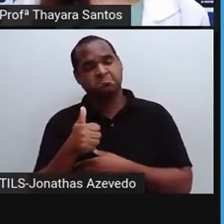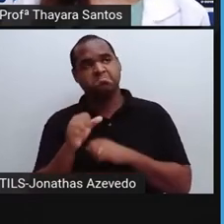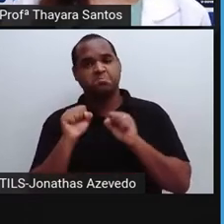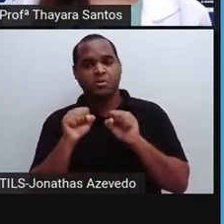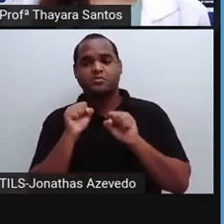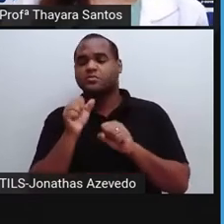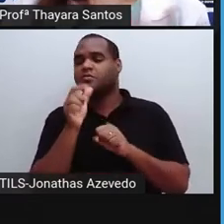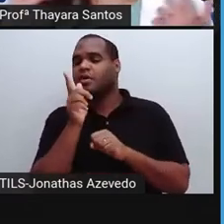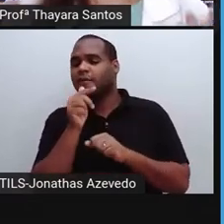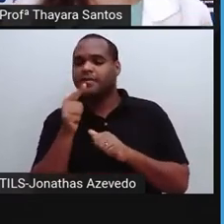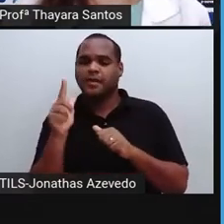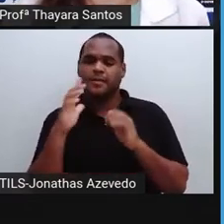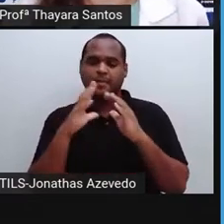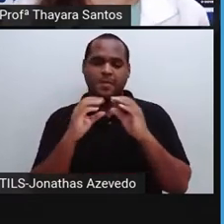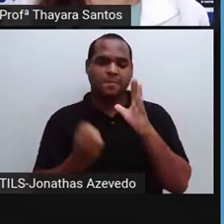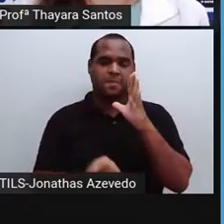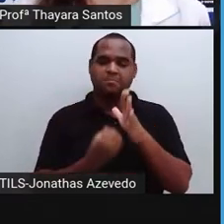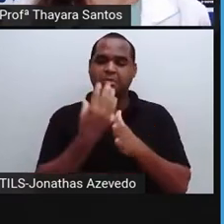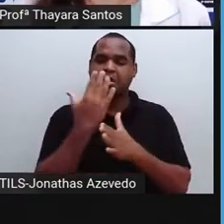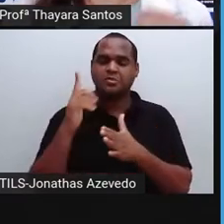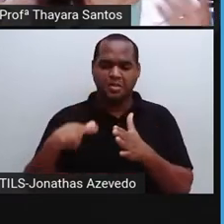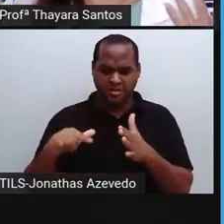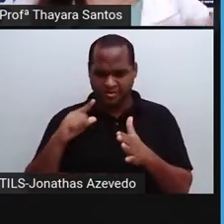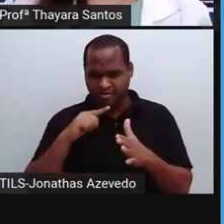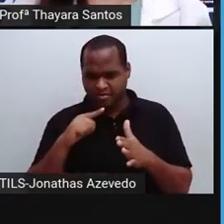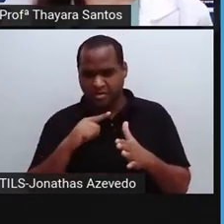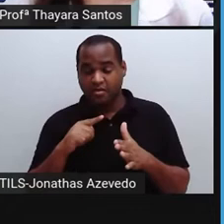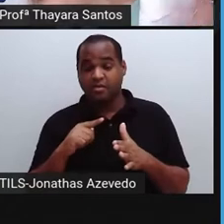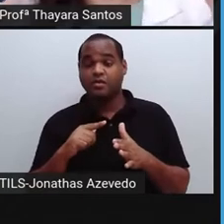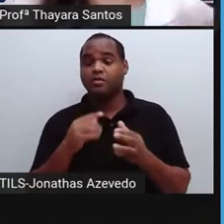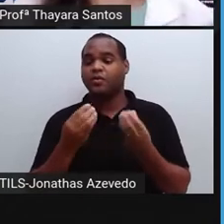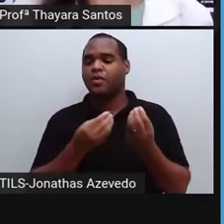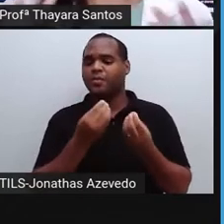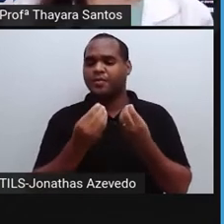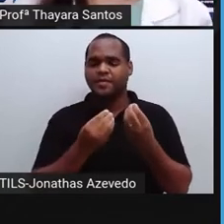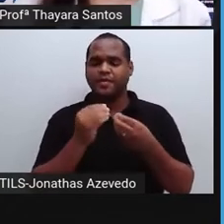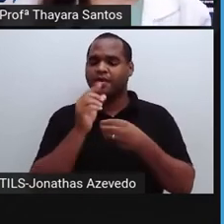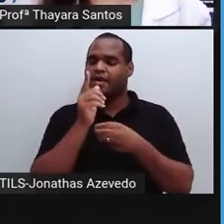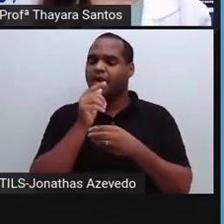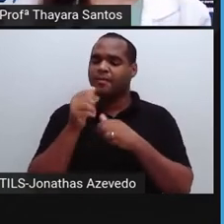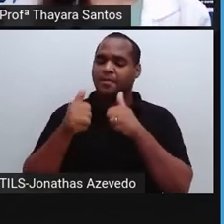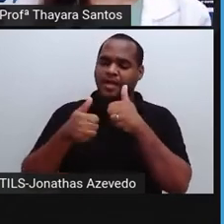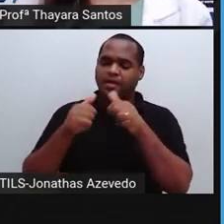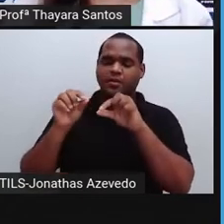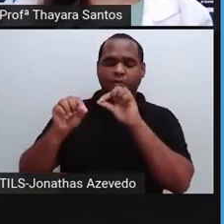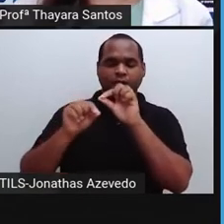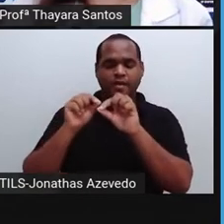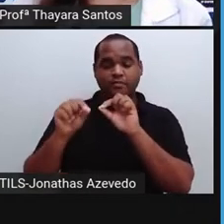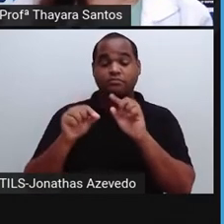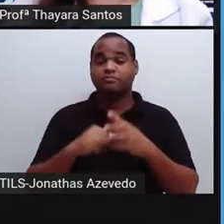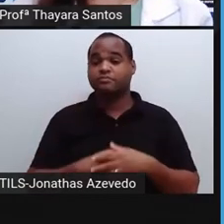essa água surge do nada? Como será que ocorre todo esse processo aí?